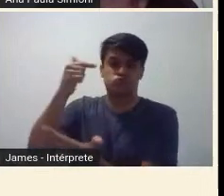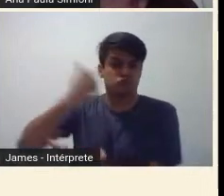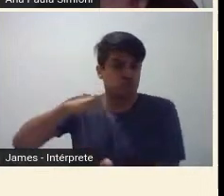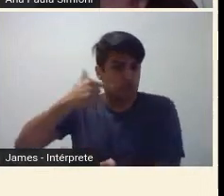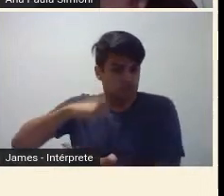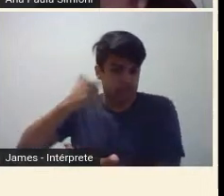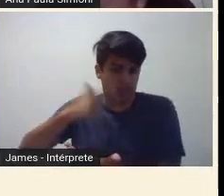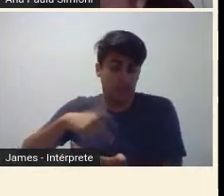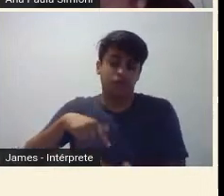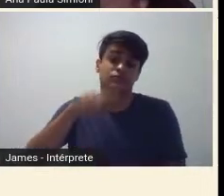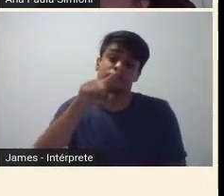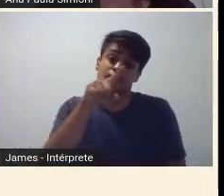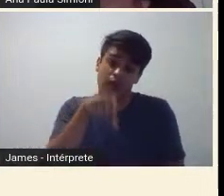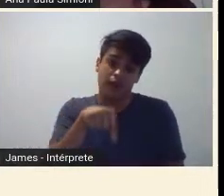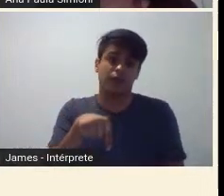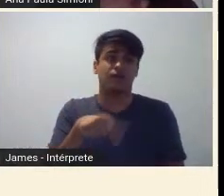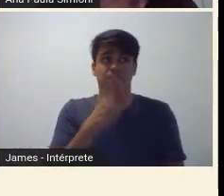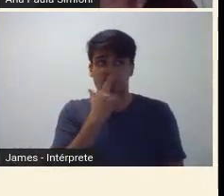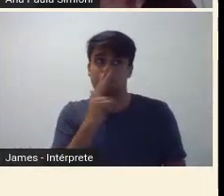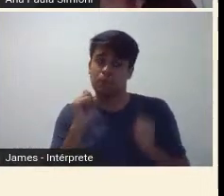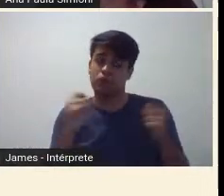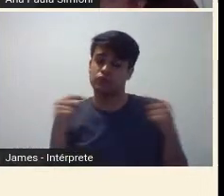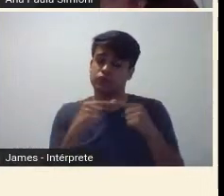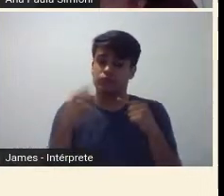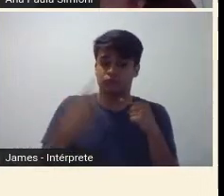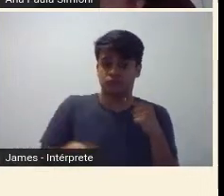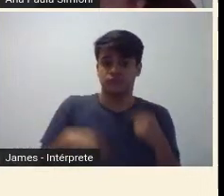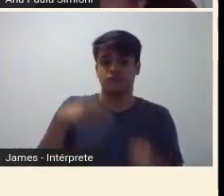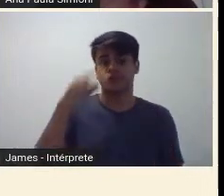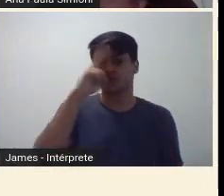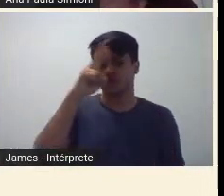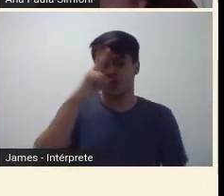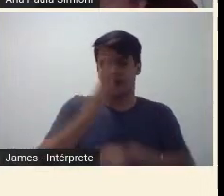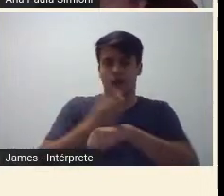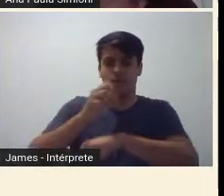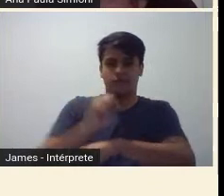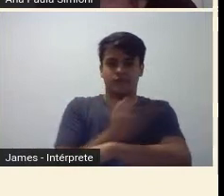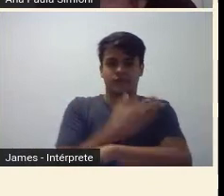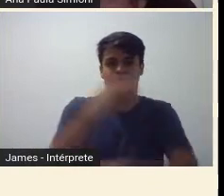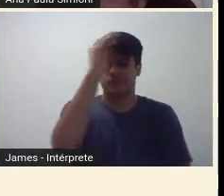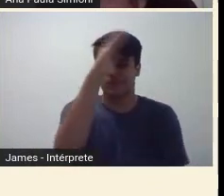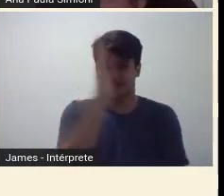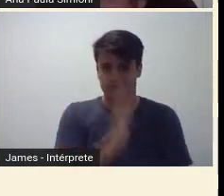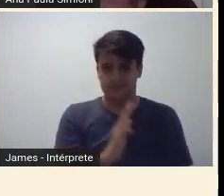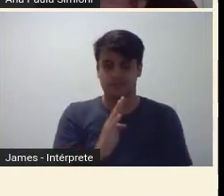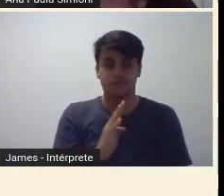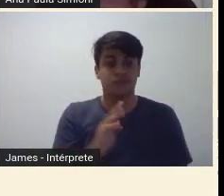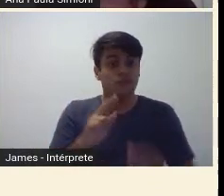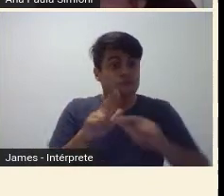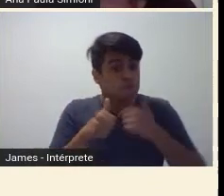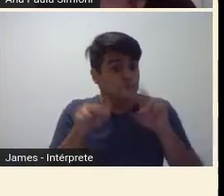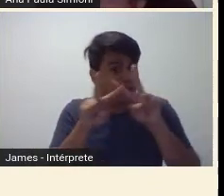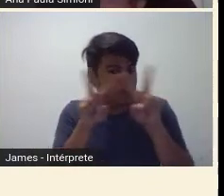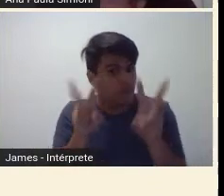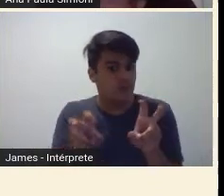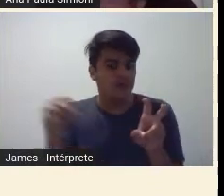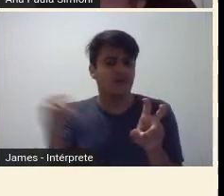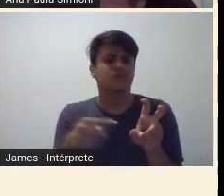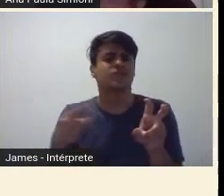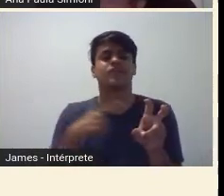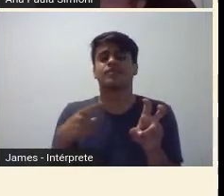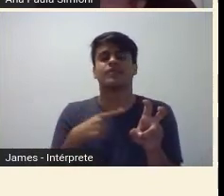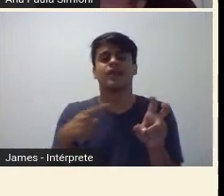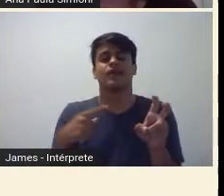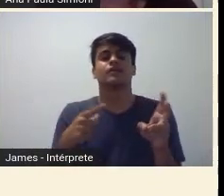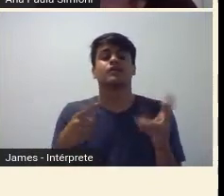particularidade, talvez, no modernismo brasileiro, e particularidade é essa que torna, que traz uma questão, que é a questão que eu